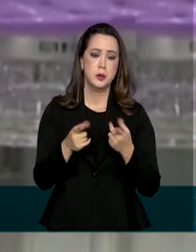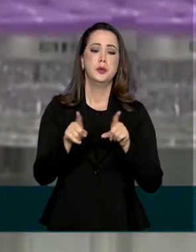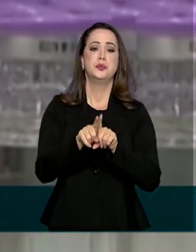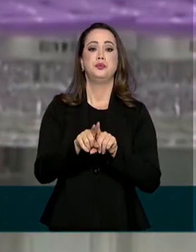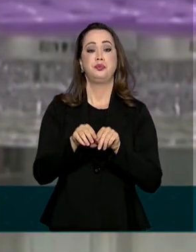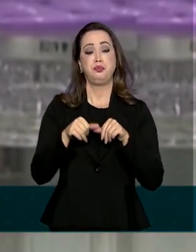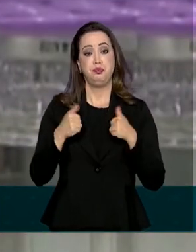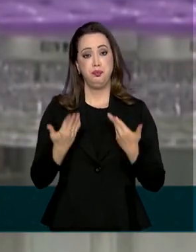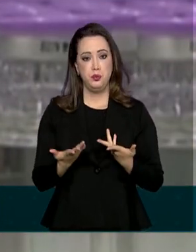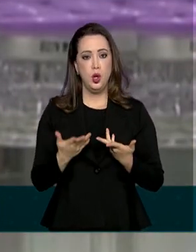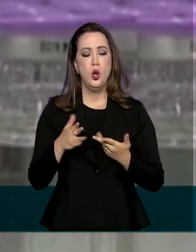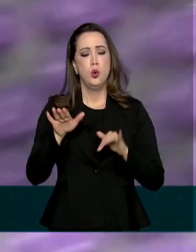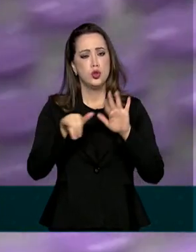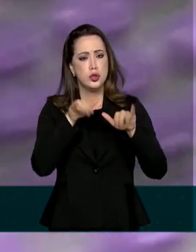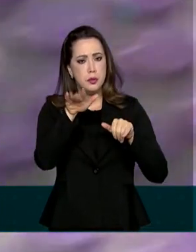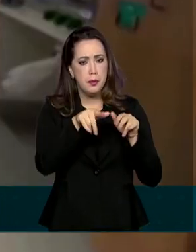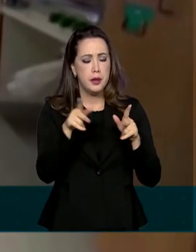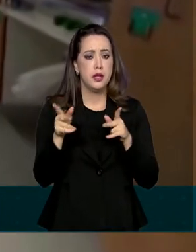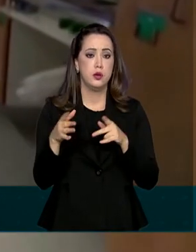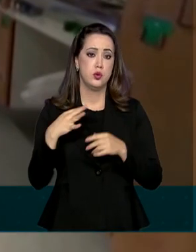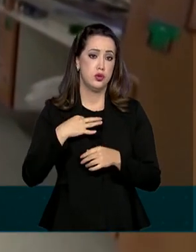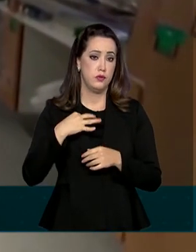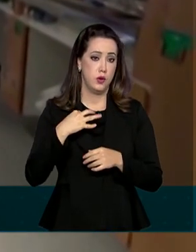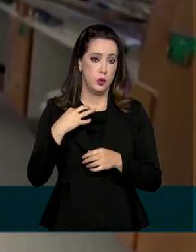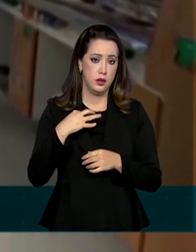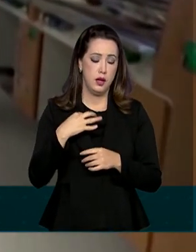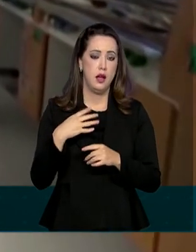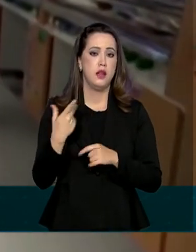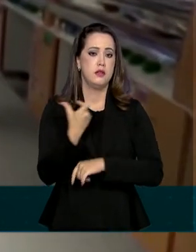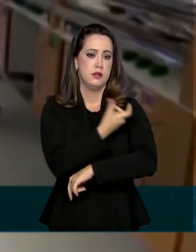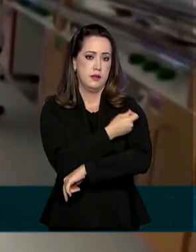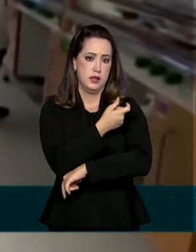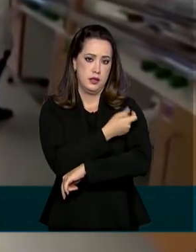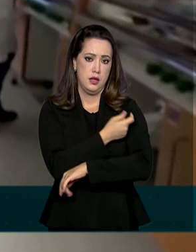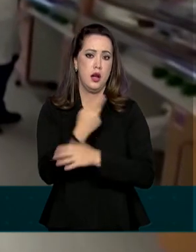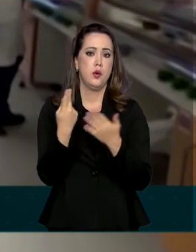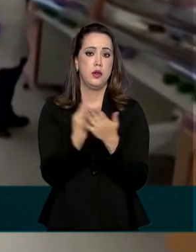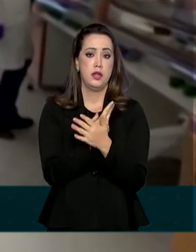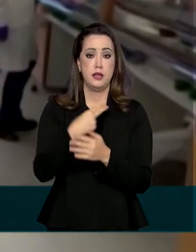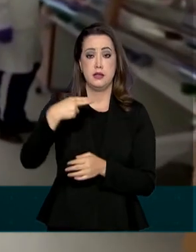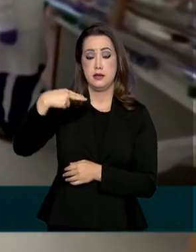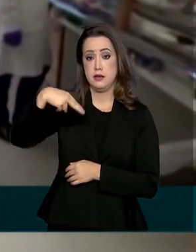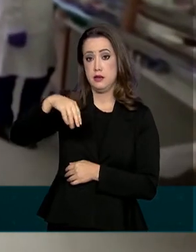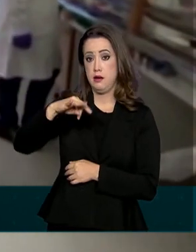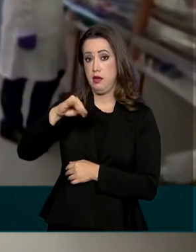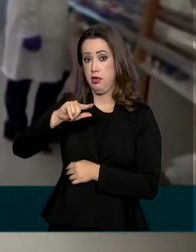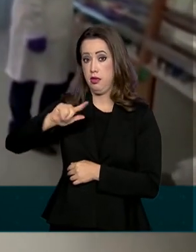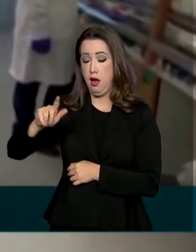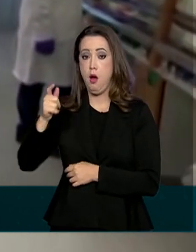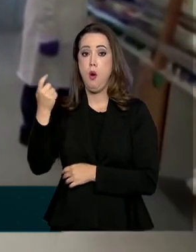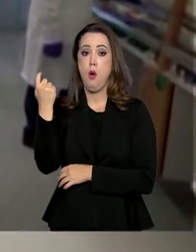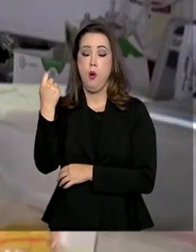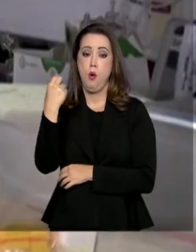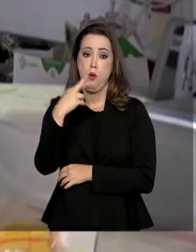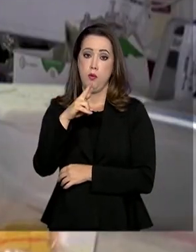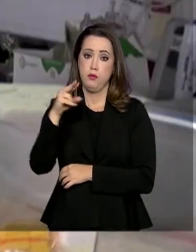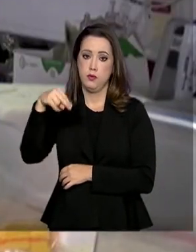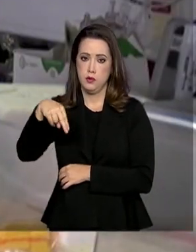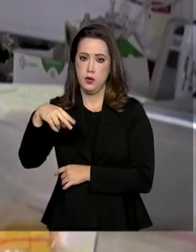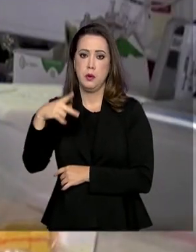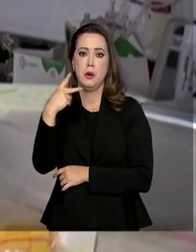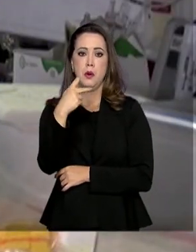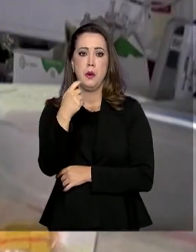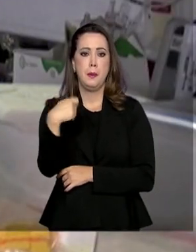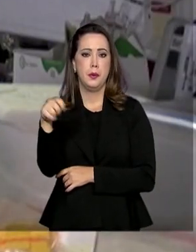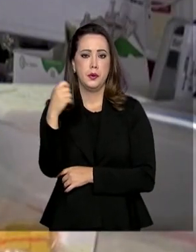imunização. O recrutamento de voluntários e a aplicação da vacina acontecerão em Natal, no Rio Grande do Norte, Porto